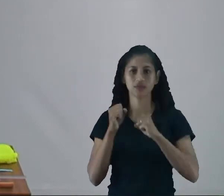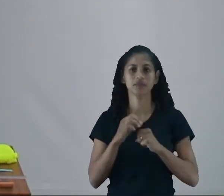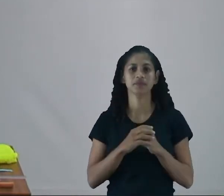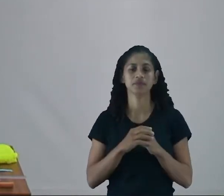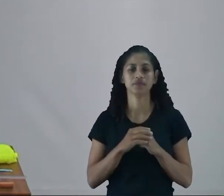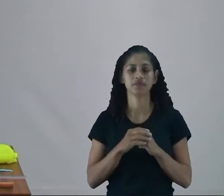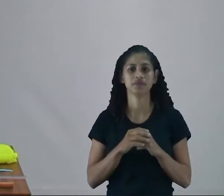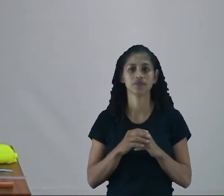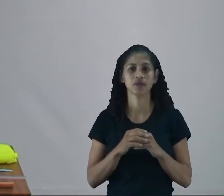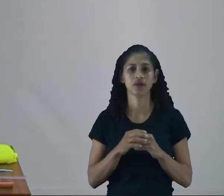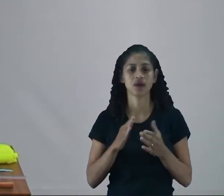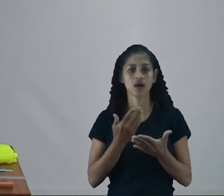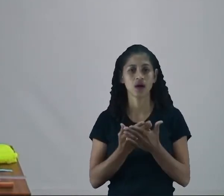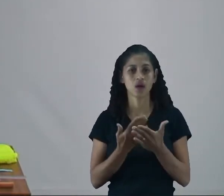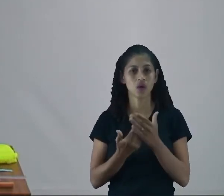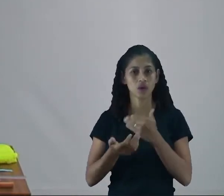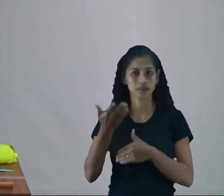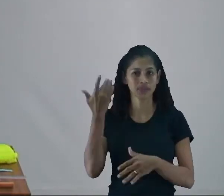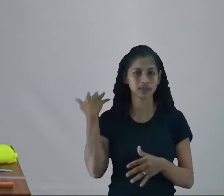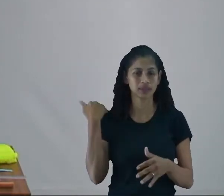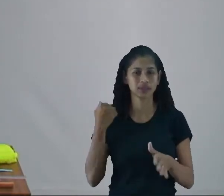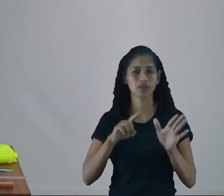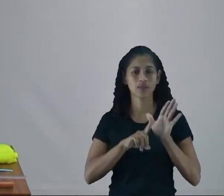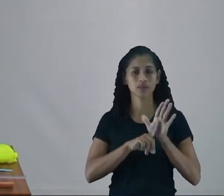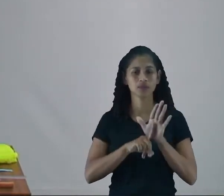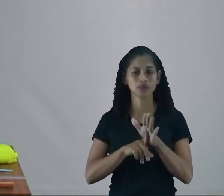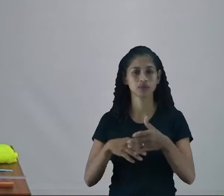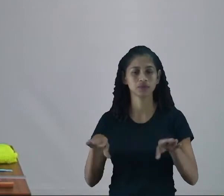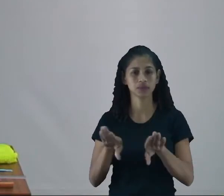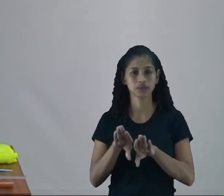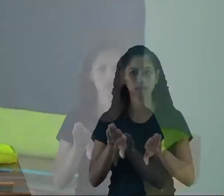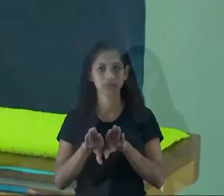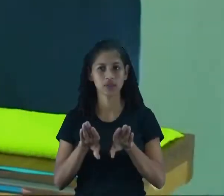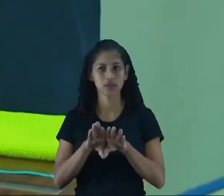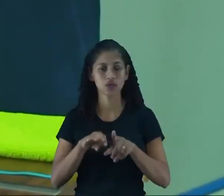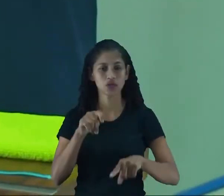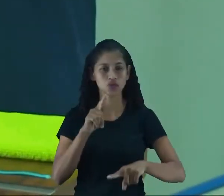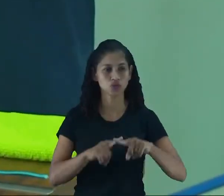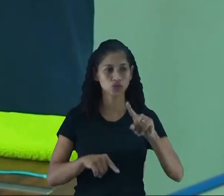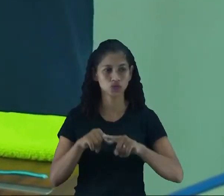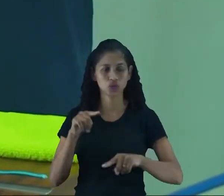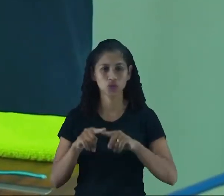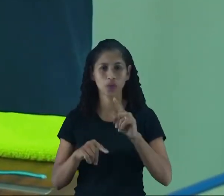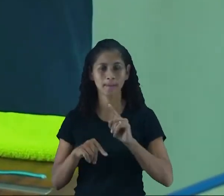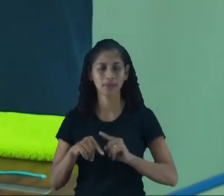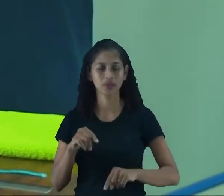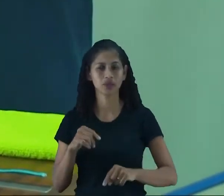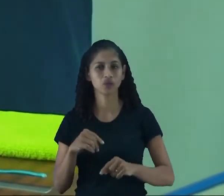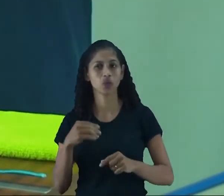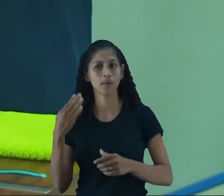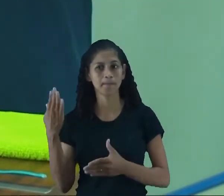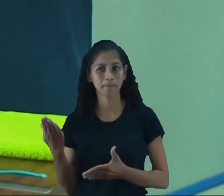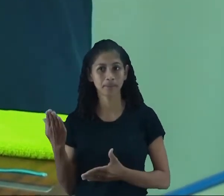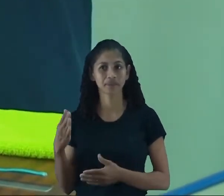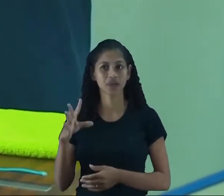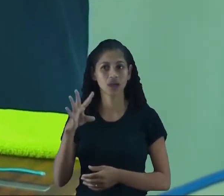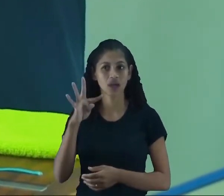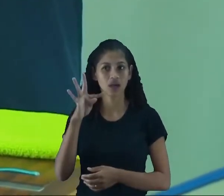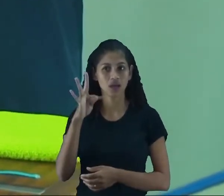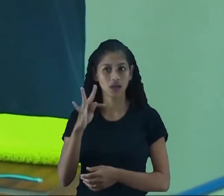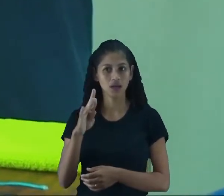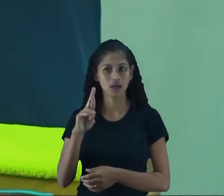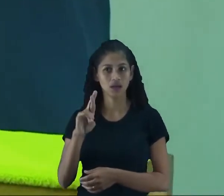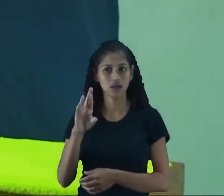para medir as coisas, como essa trena, por exemplo, certo? Vocês lembram disso? Então olha só, o que que a gente